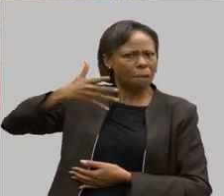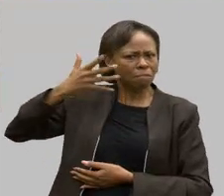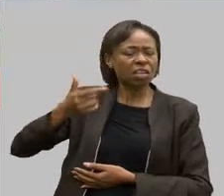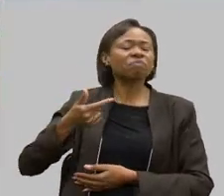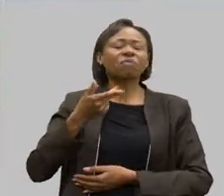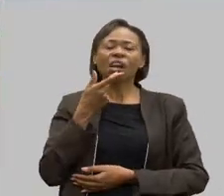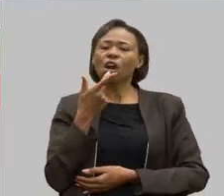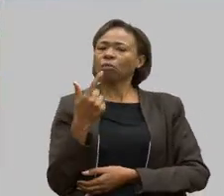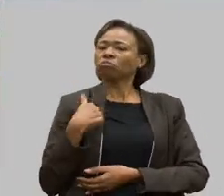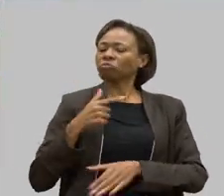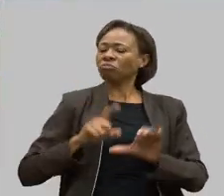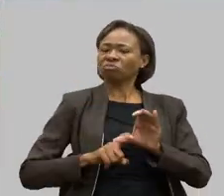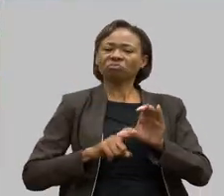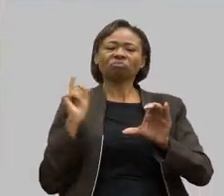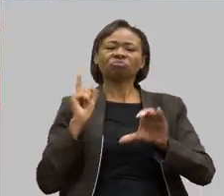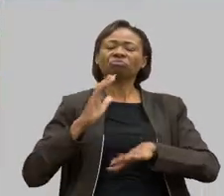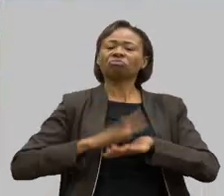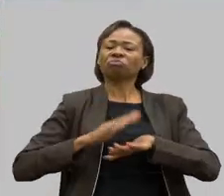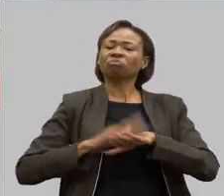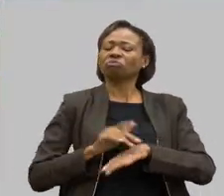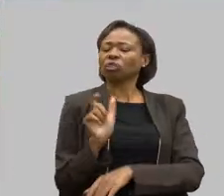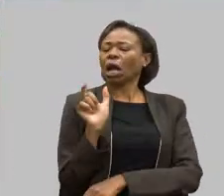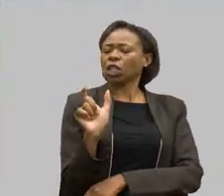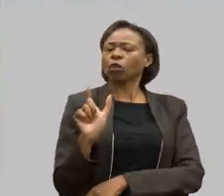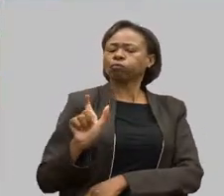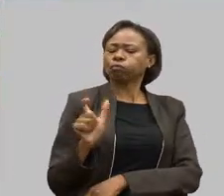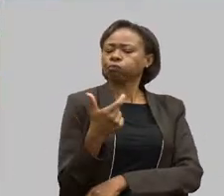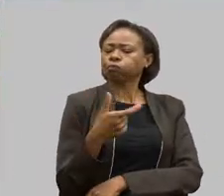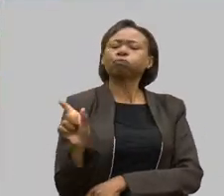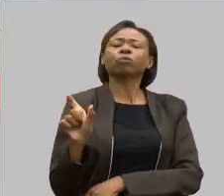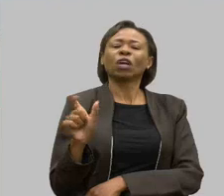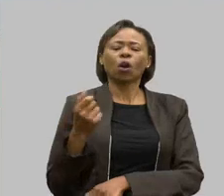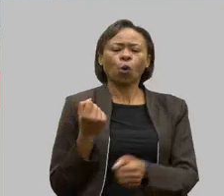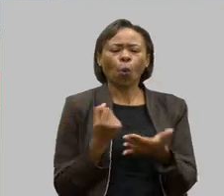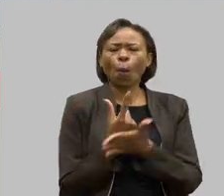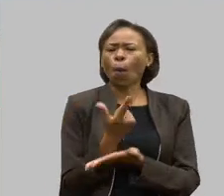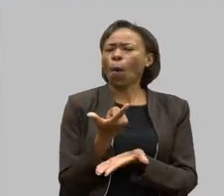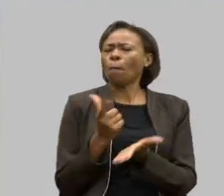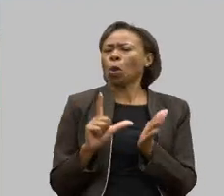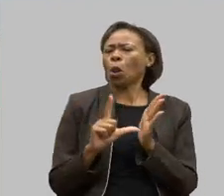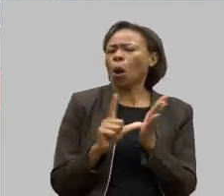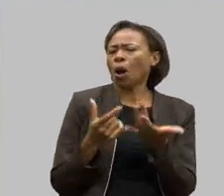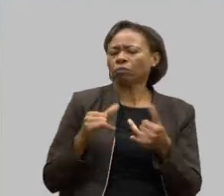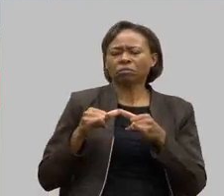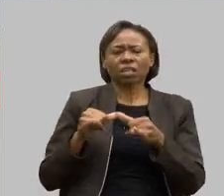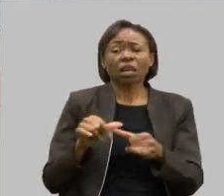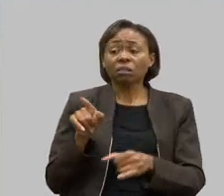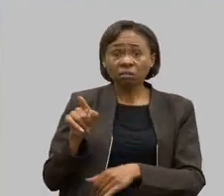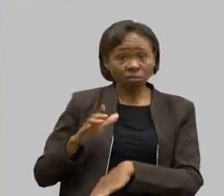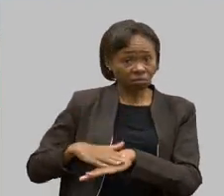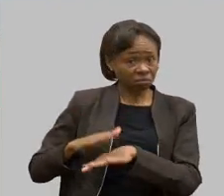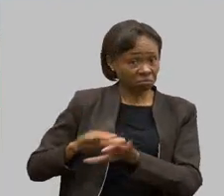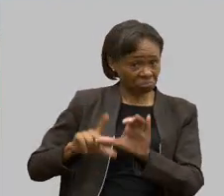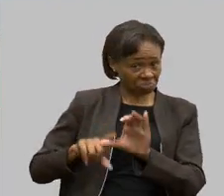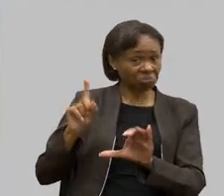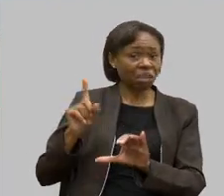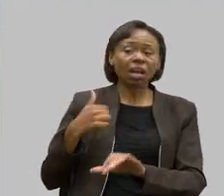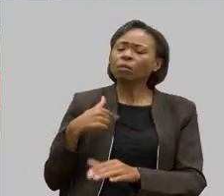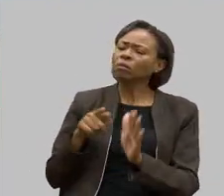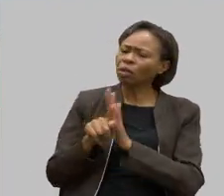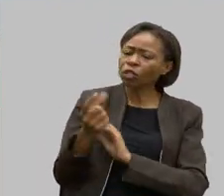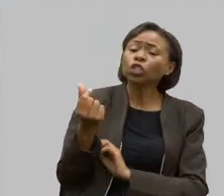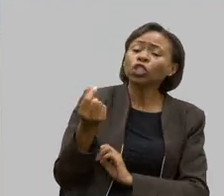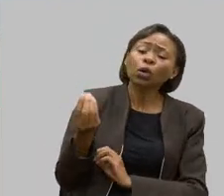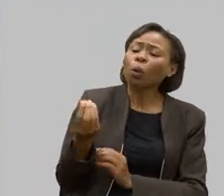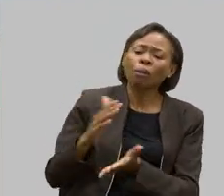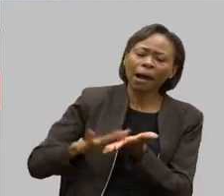eu uso o cartão de crédito, eu vou, compro na loja, compro no supermercado. Estou, falei, o que você vai fazer com o dinheiro? Você gasta tudo?